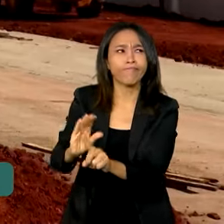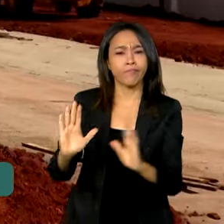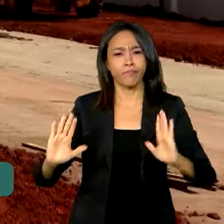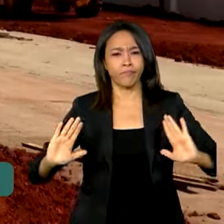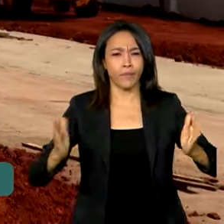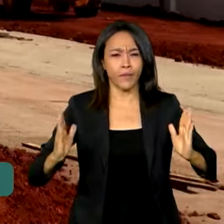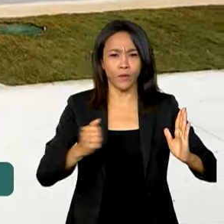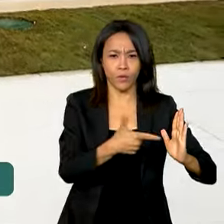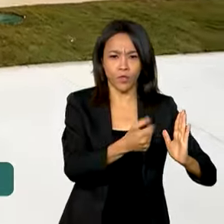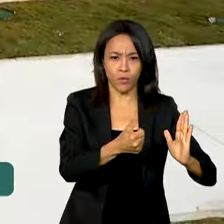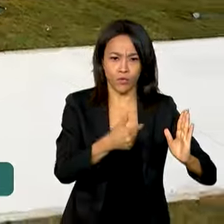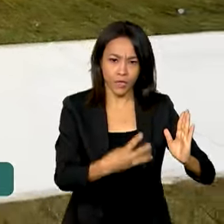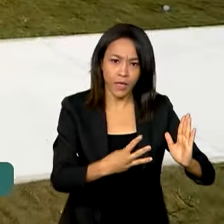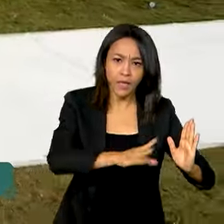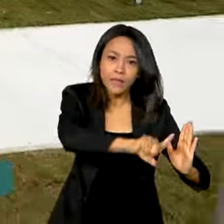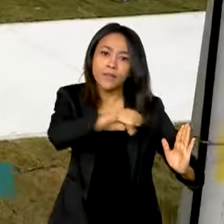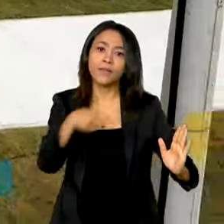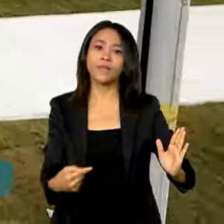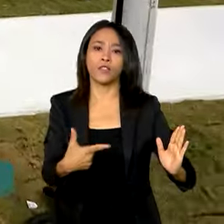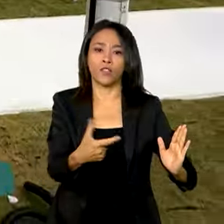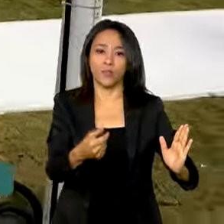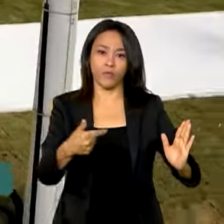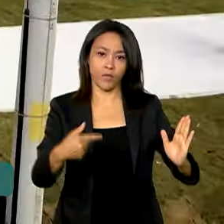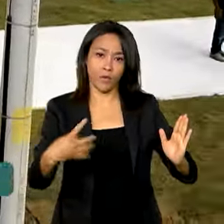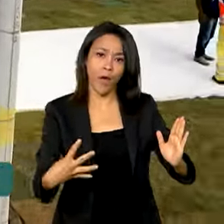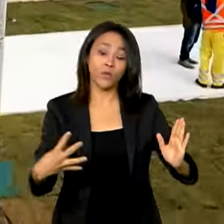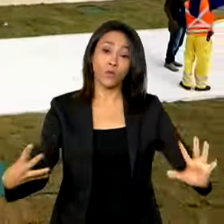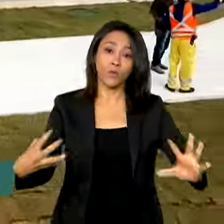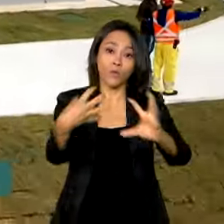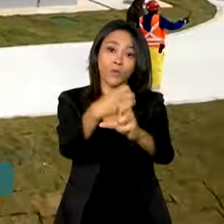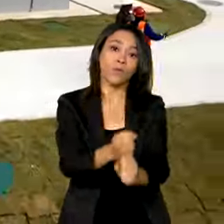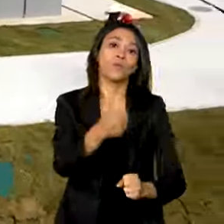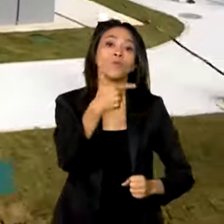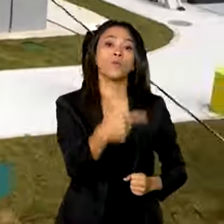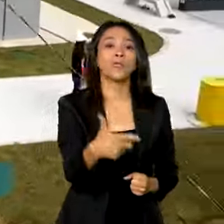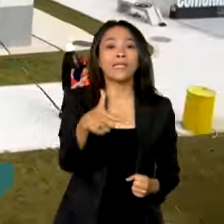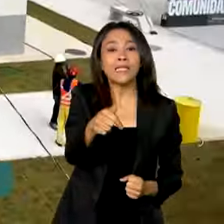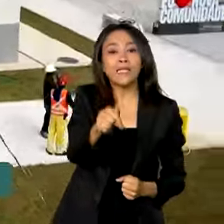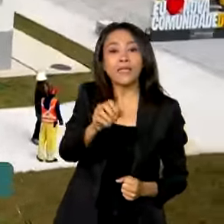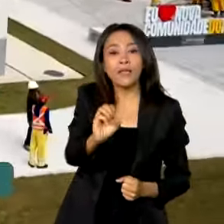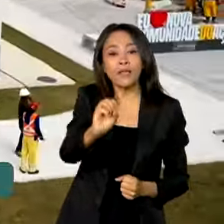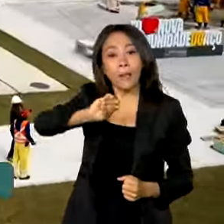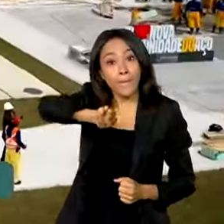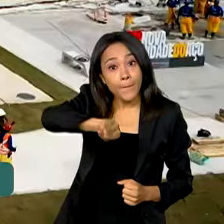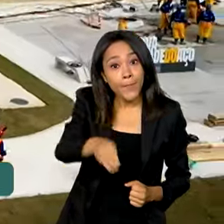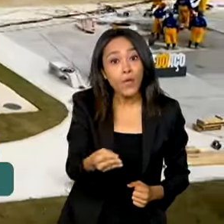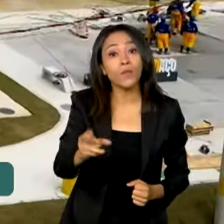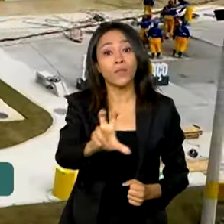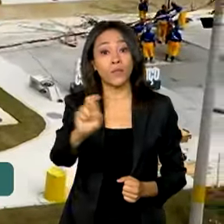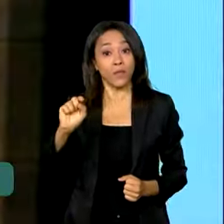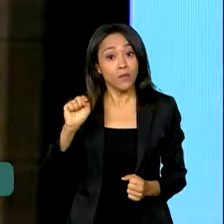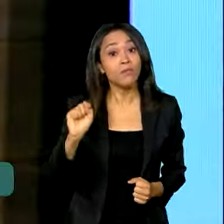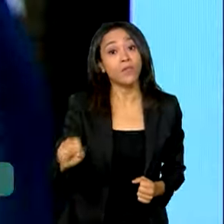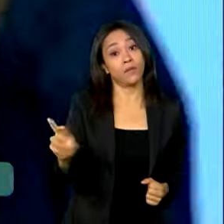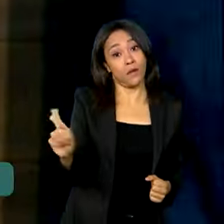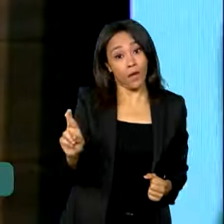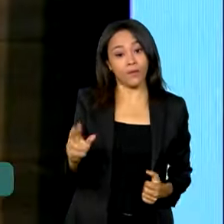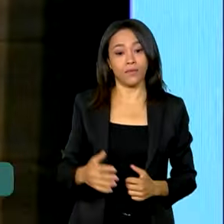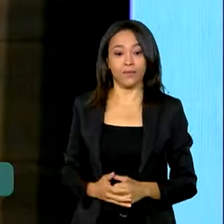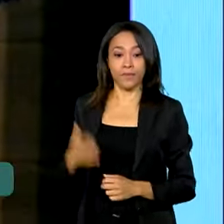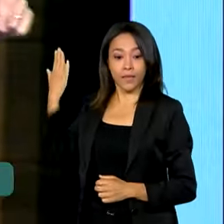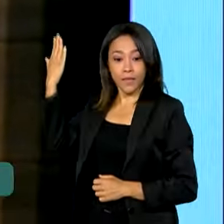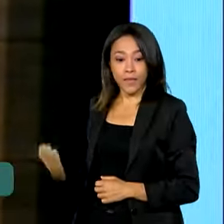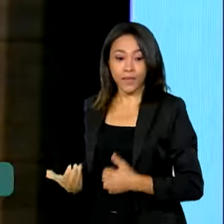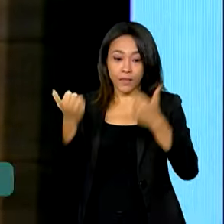2023 e 2024, 270 milhões e meio de reais. Por conta das